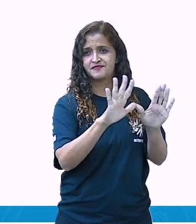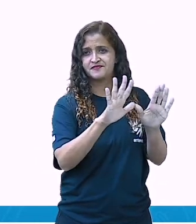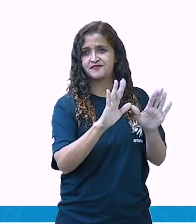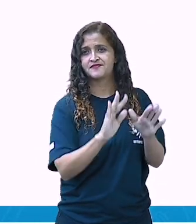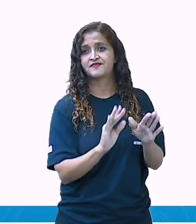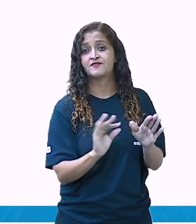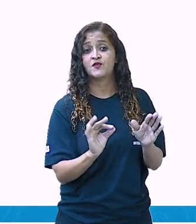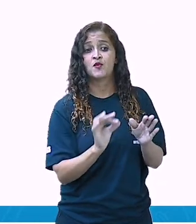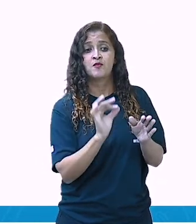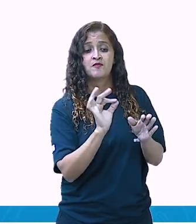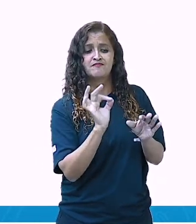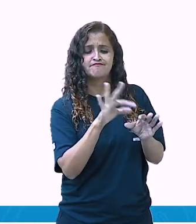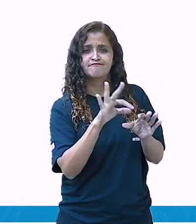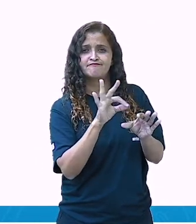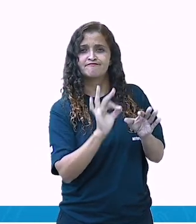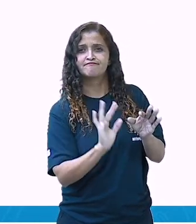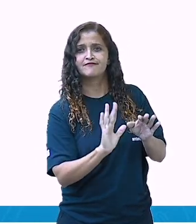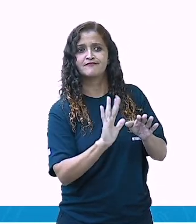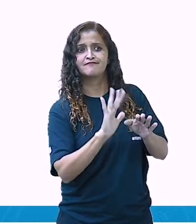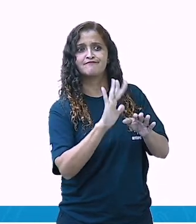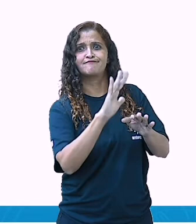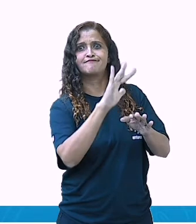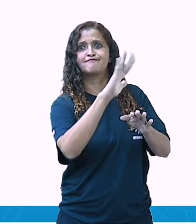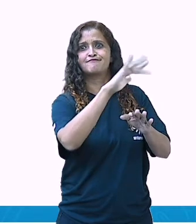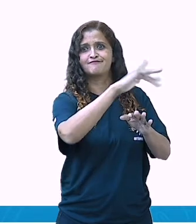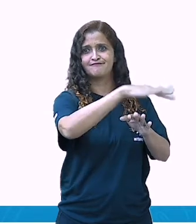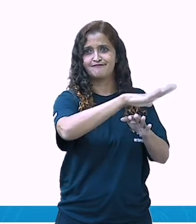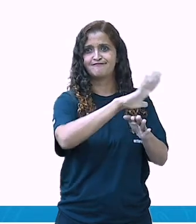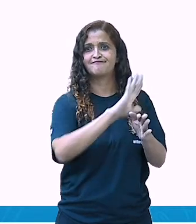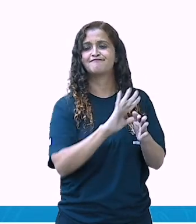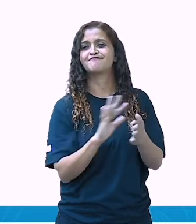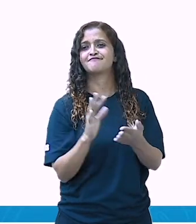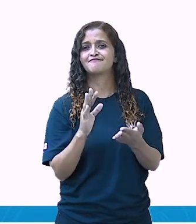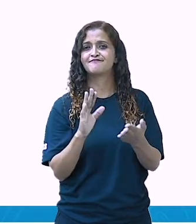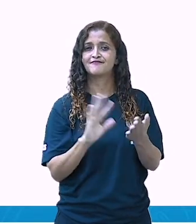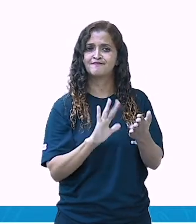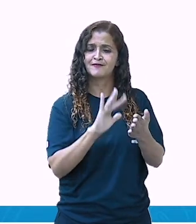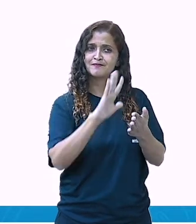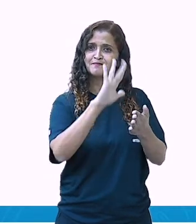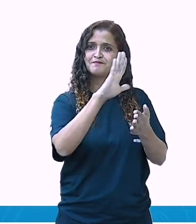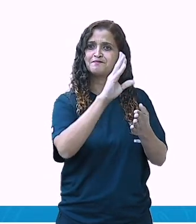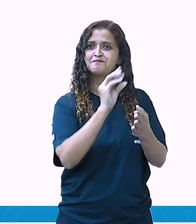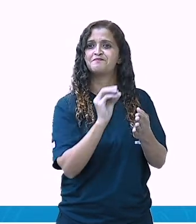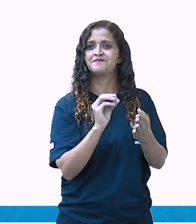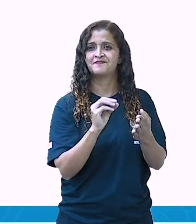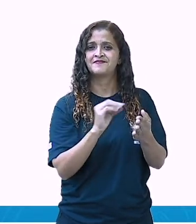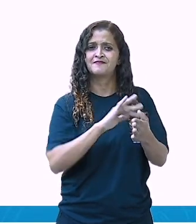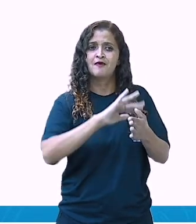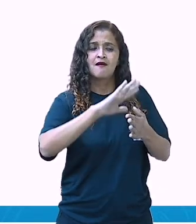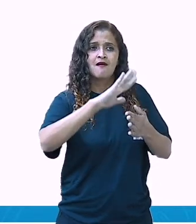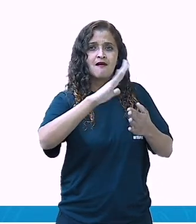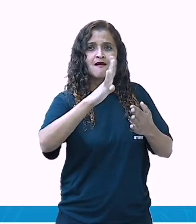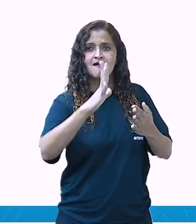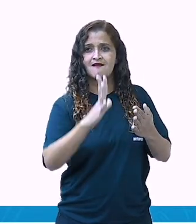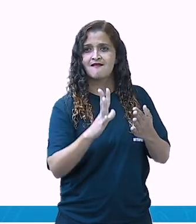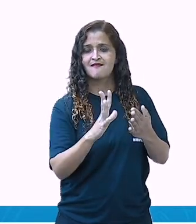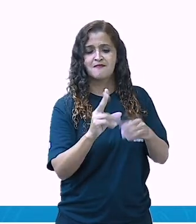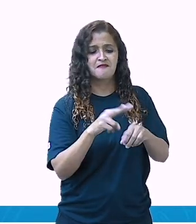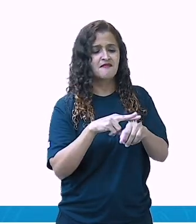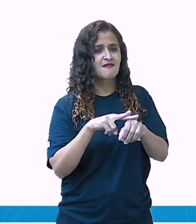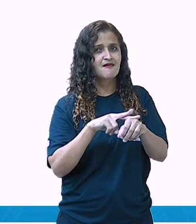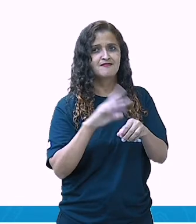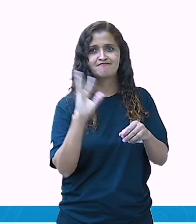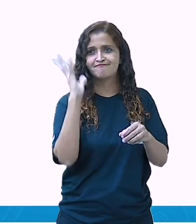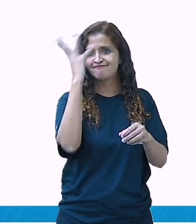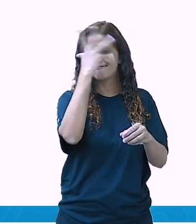elas plantam uma espécie de planta, trepadeira, tem várias outras espécies. Que ela cresce no muro e fica todo verde, fica